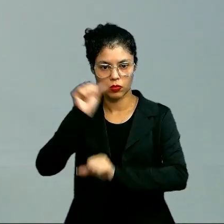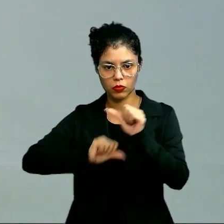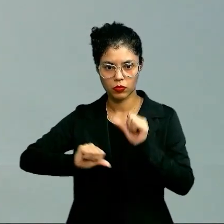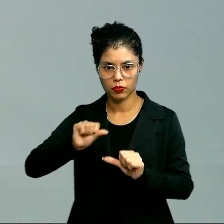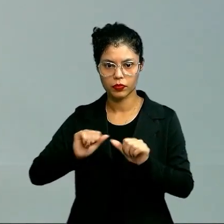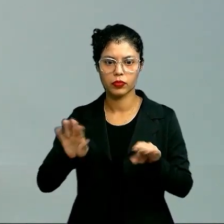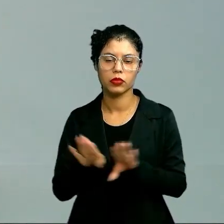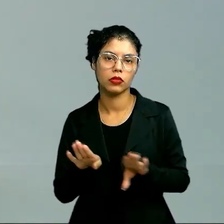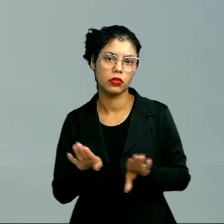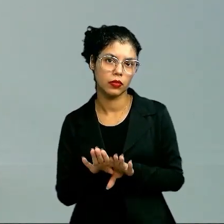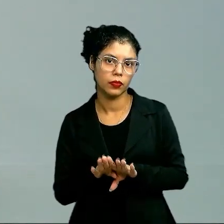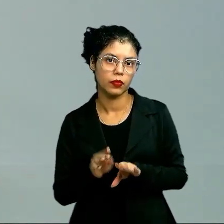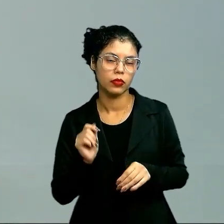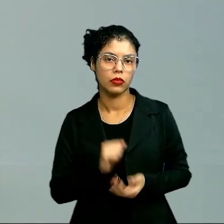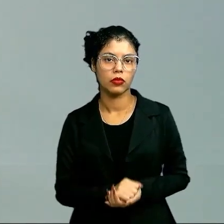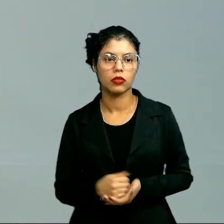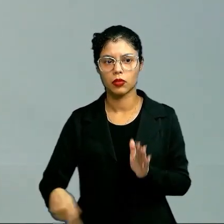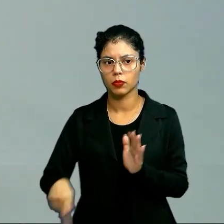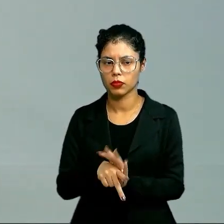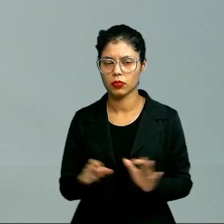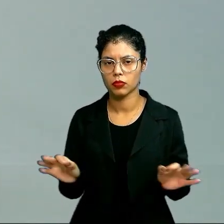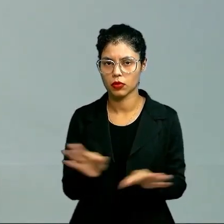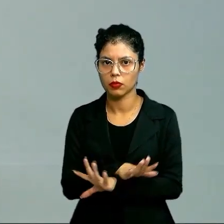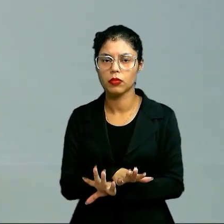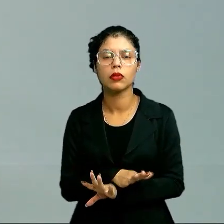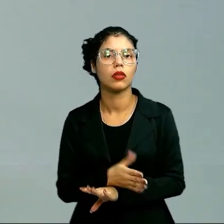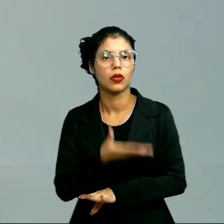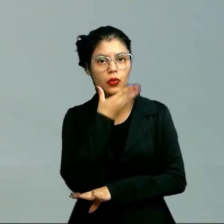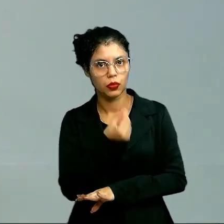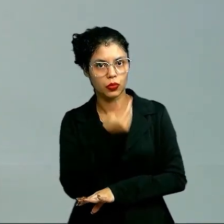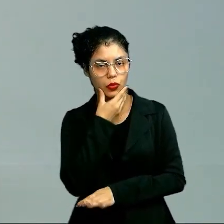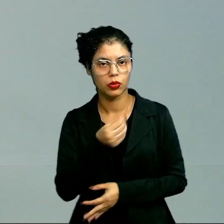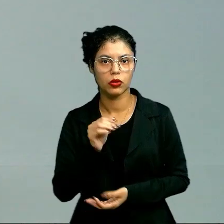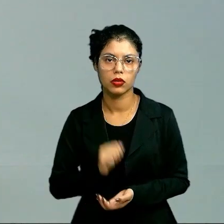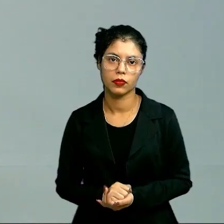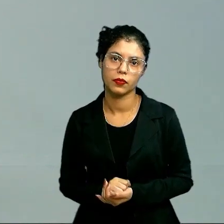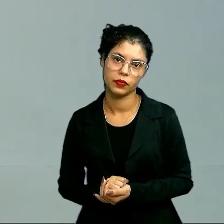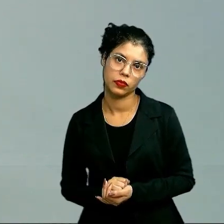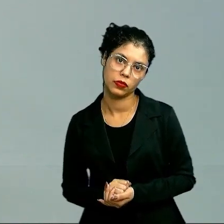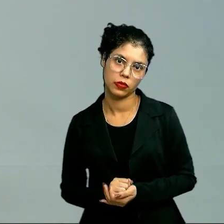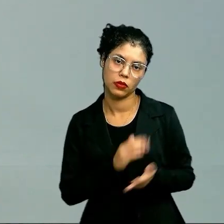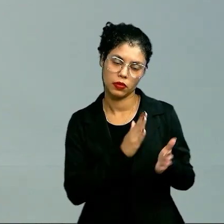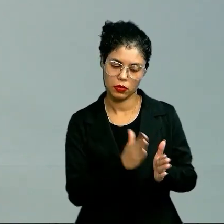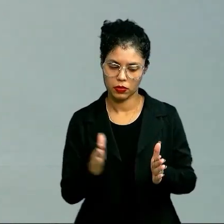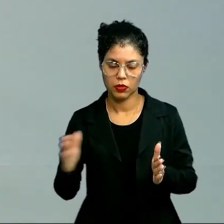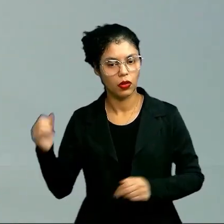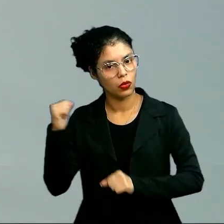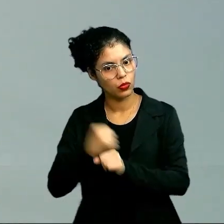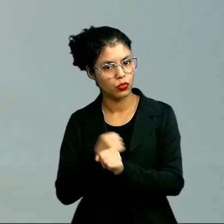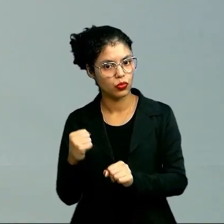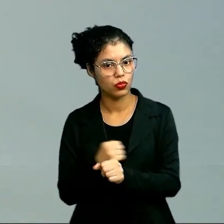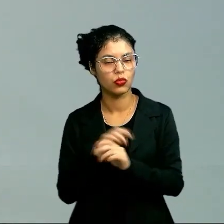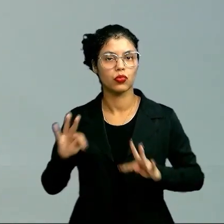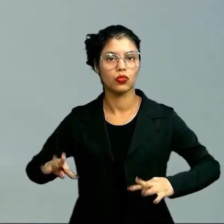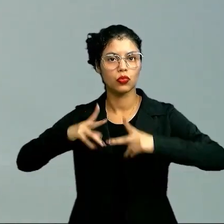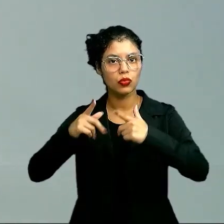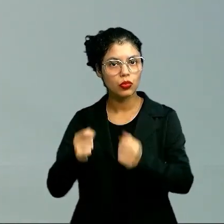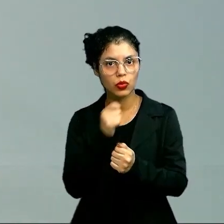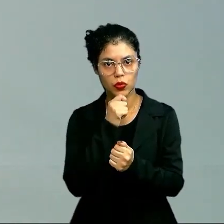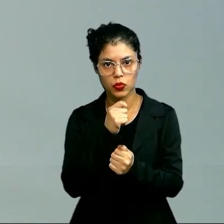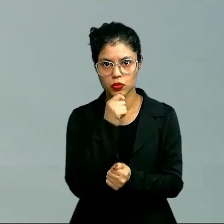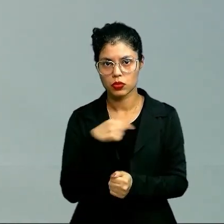dizer, não, o homem não nasceu pronto e acabado. O homem vai se fazendo à medida que ele vai construindo a sua história